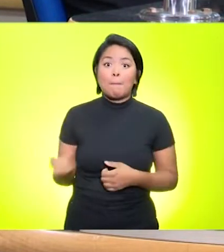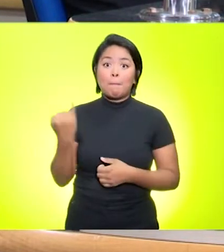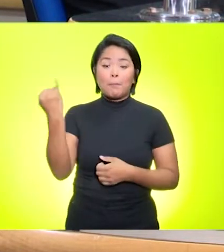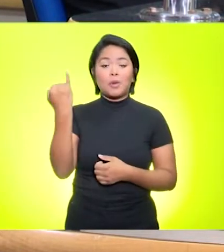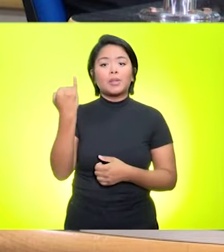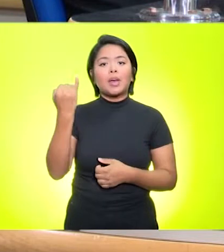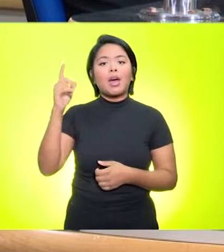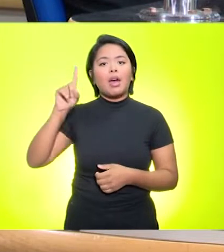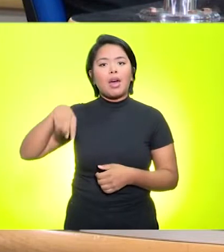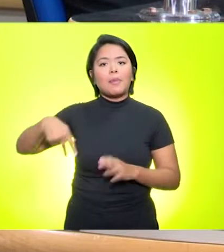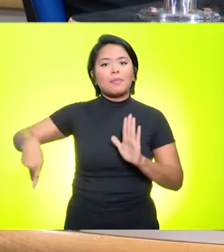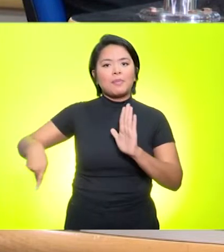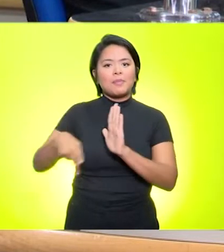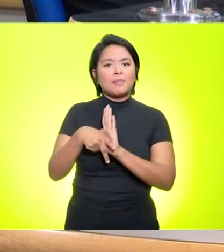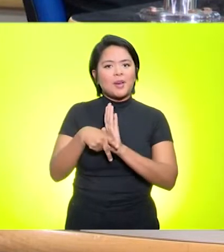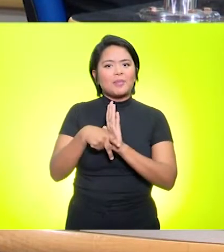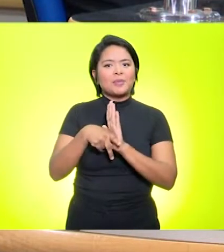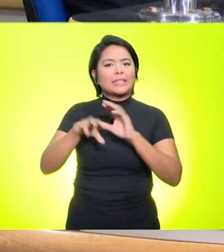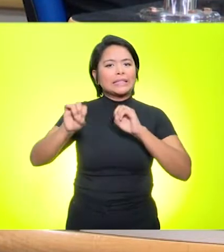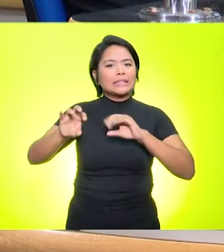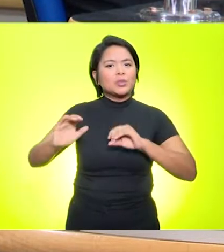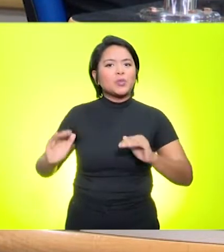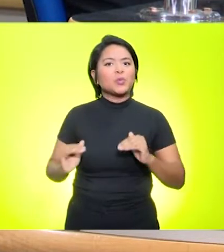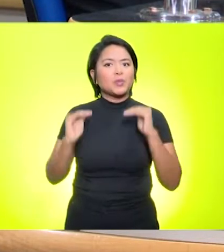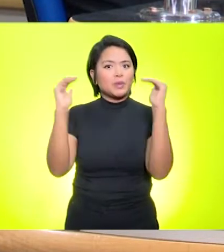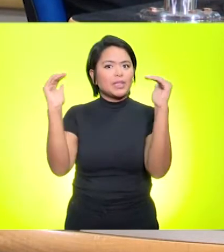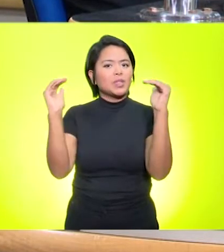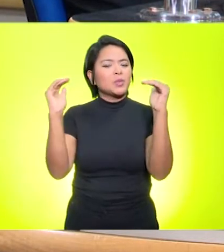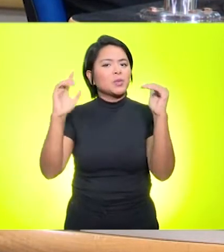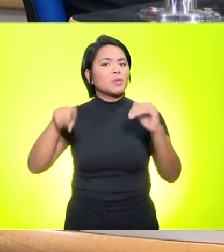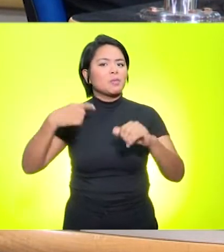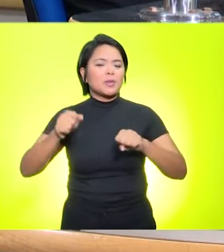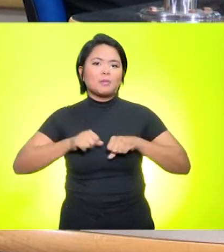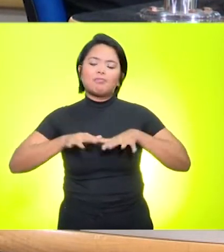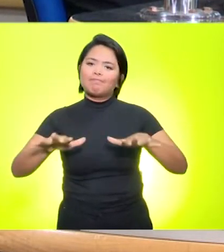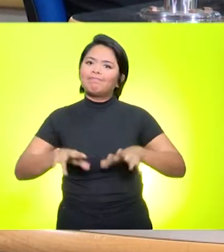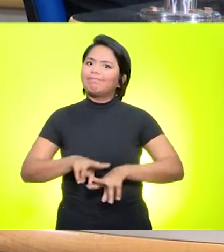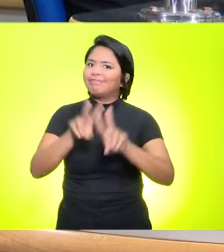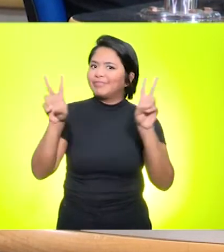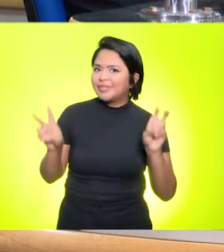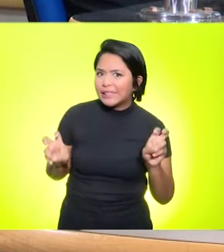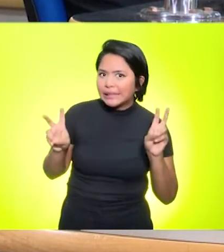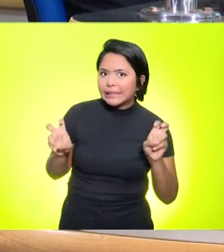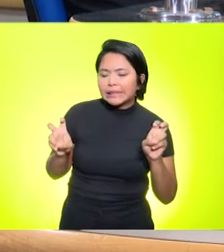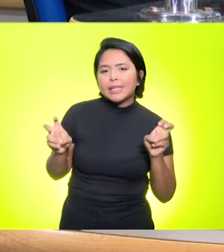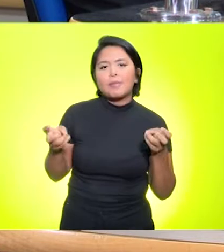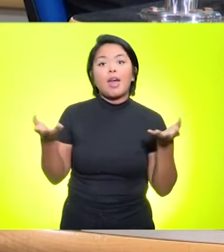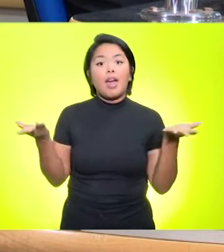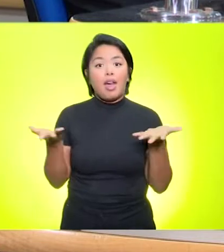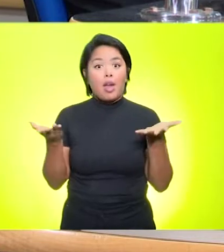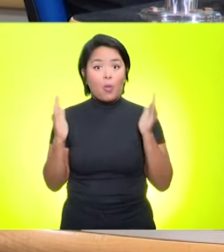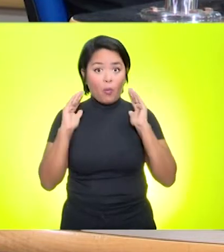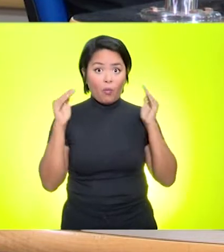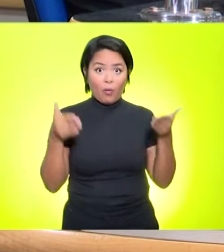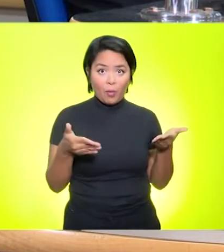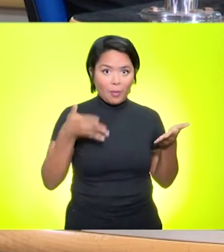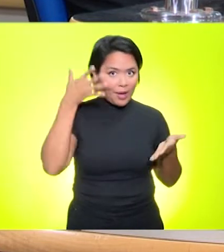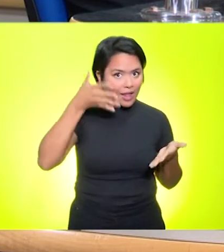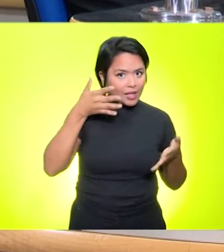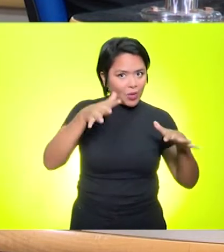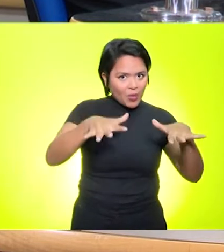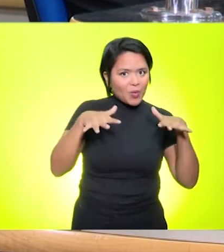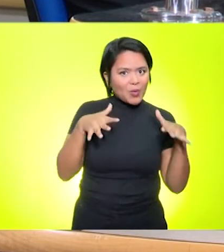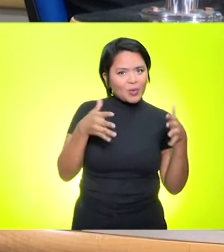que é os rumos da educação superior no mundo pós-pandemia. Esse assunto será o tema da palestra hoje,